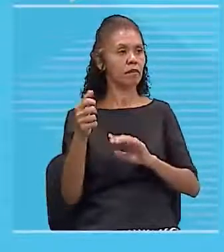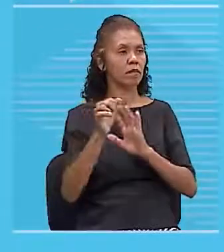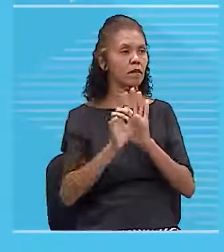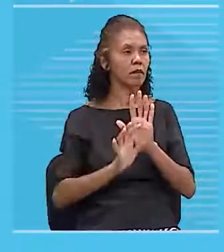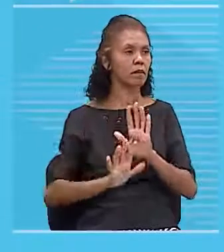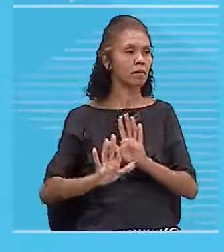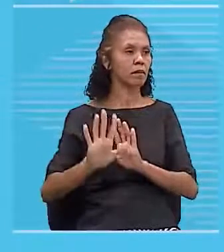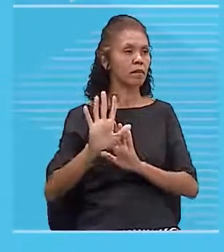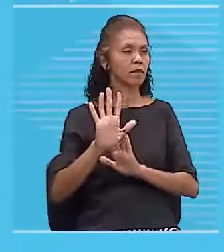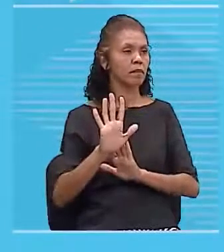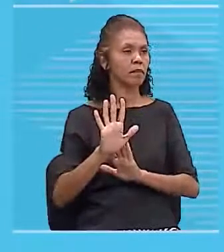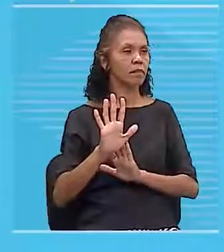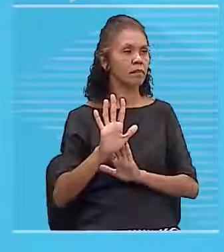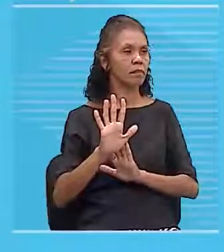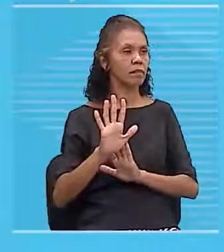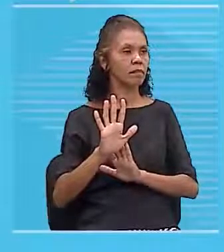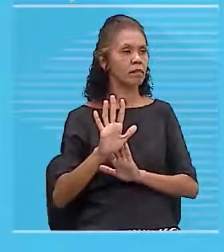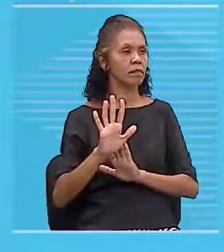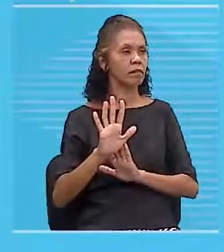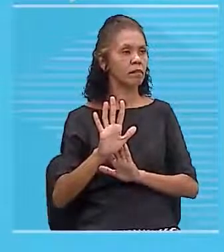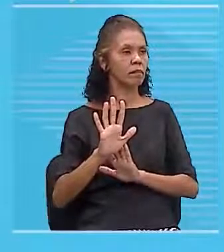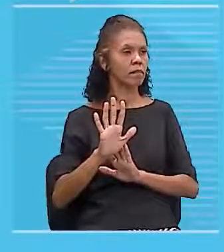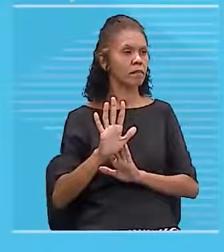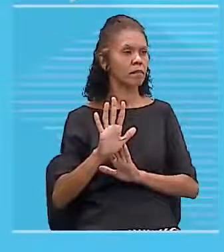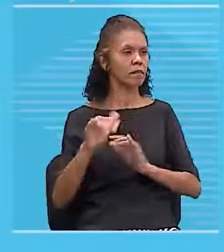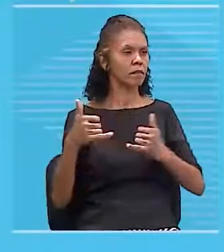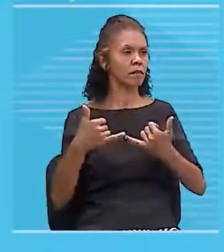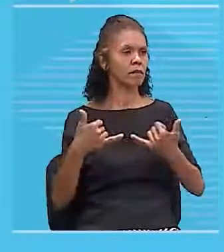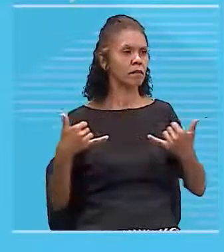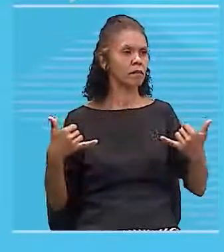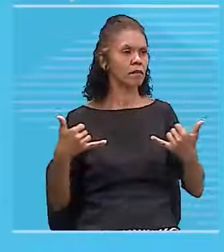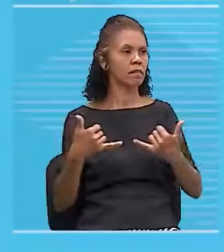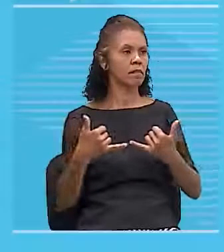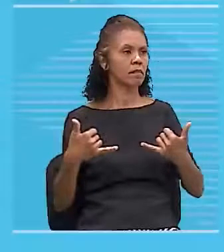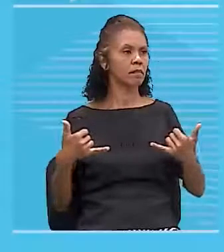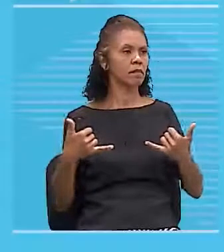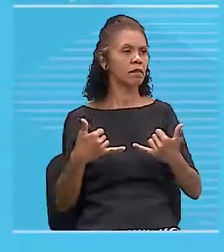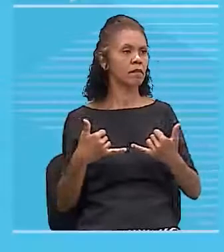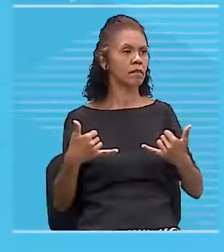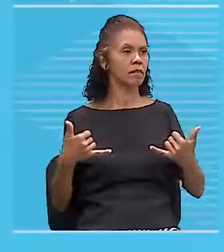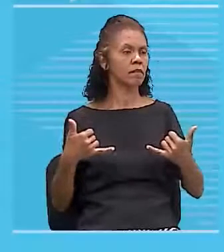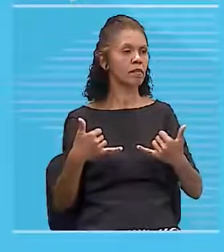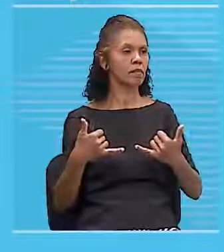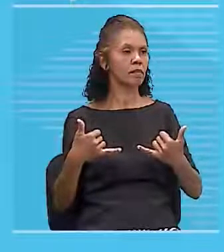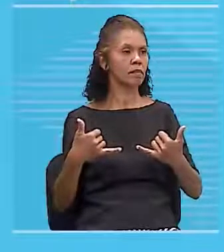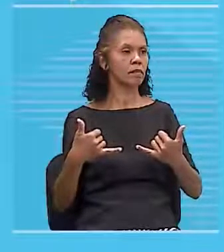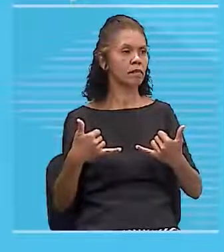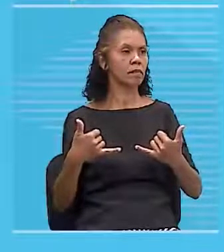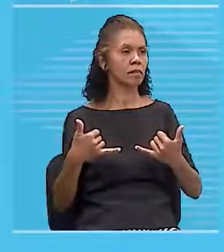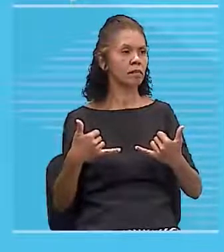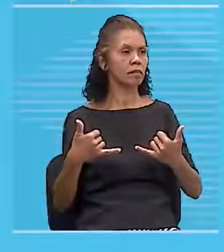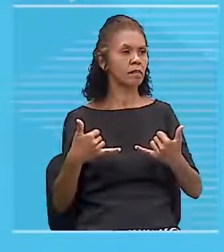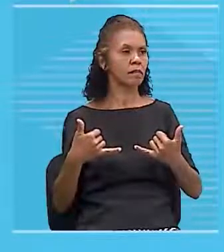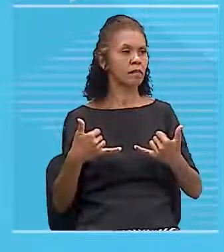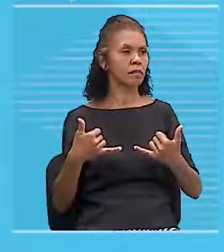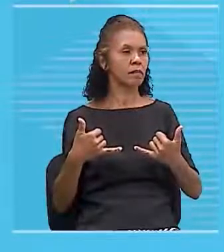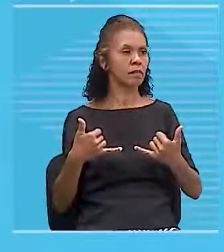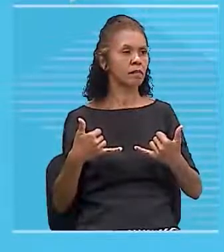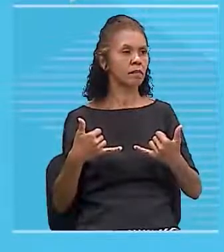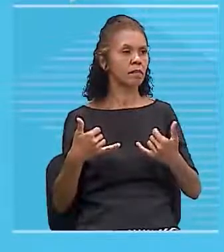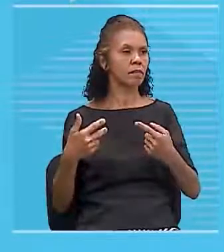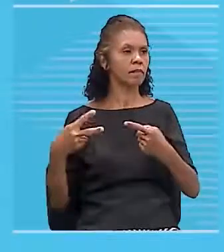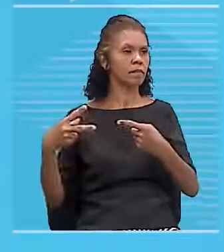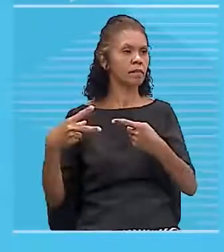direita, que eu tenho o mesmo fio, e agora sim eu tenho aqui uma setinha